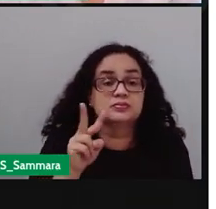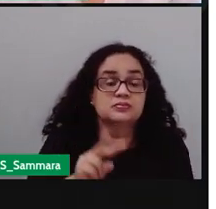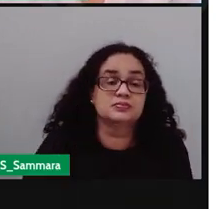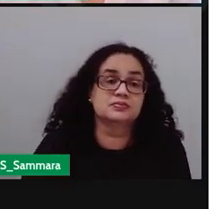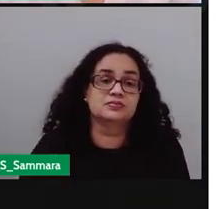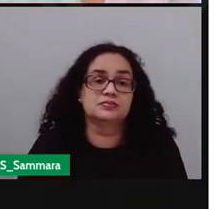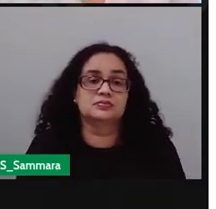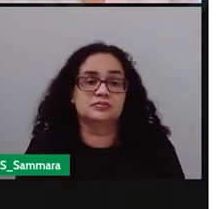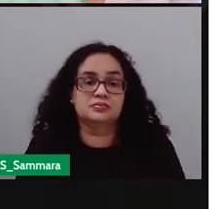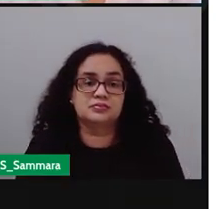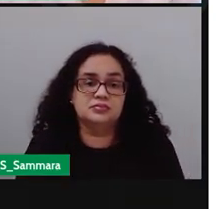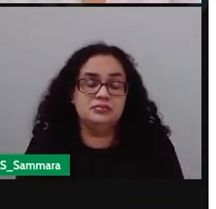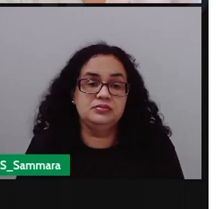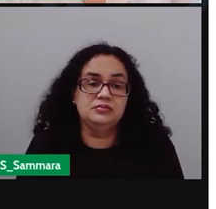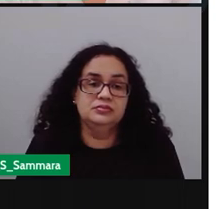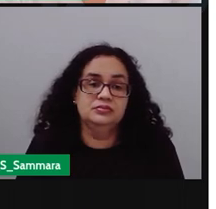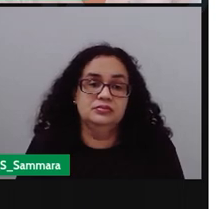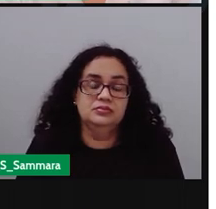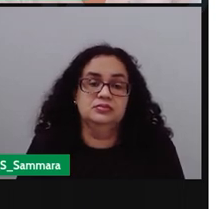então vamos lá